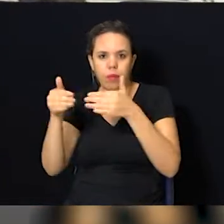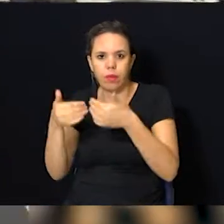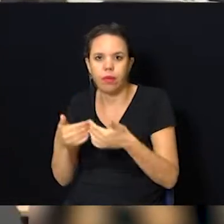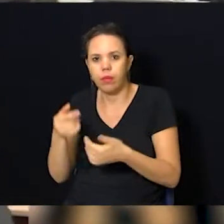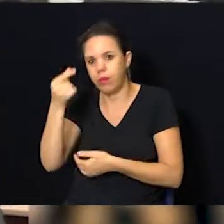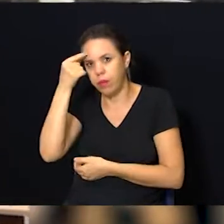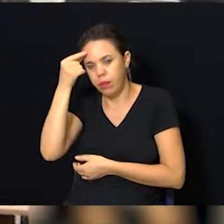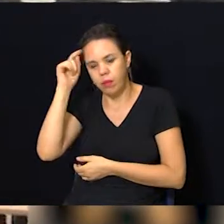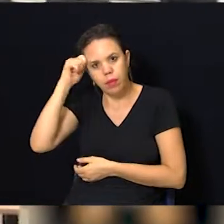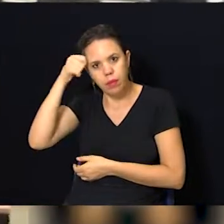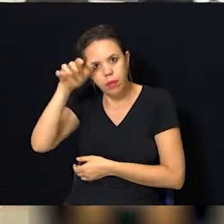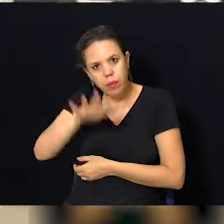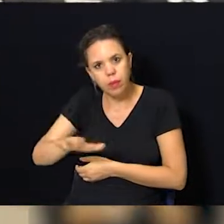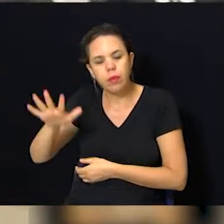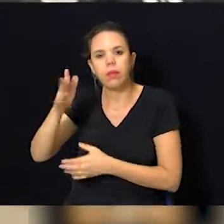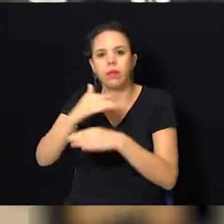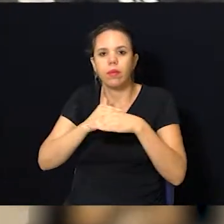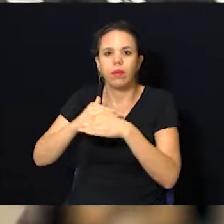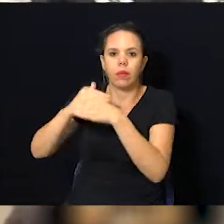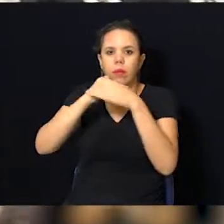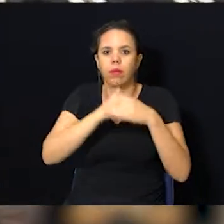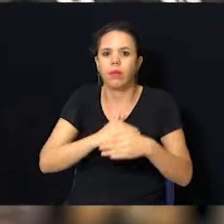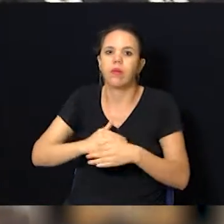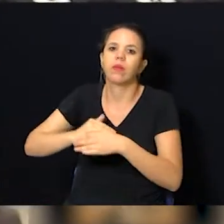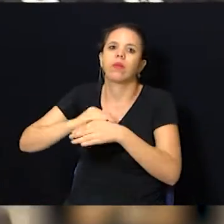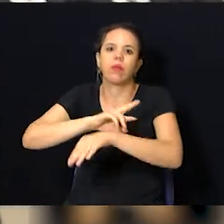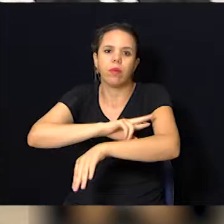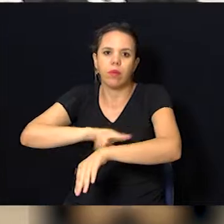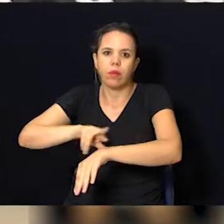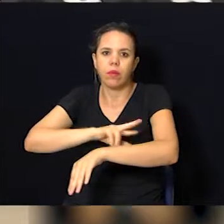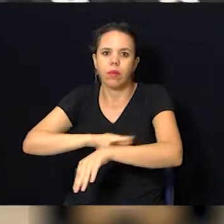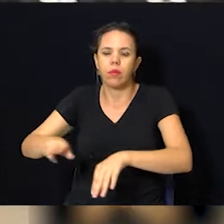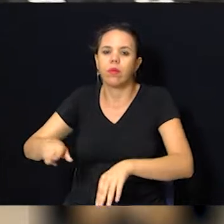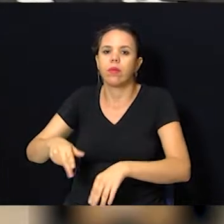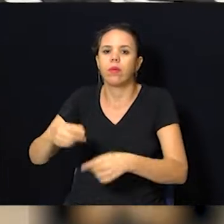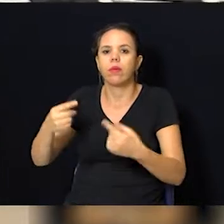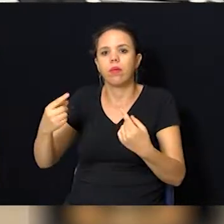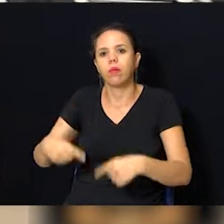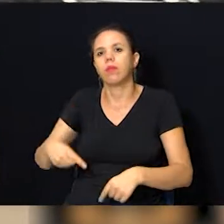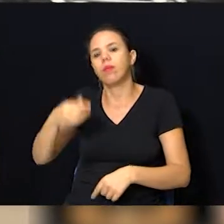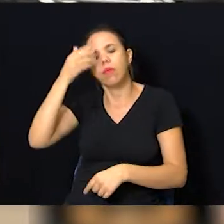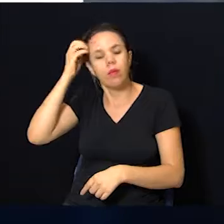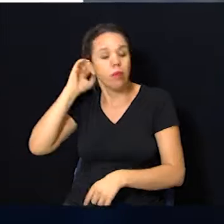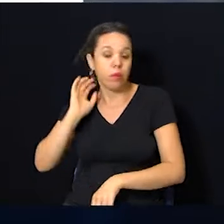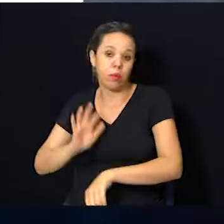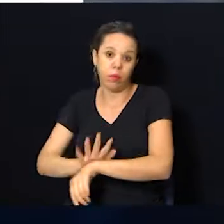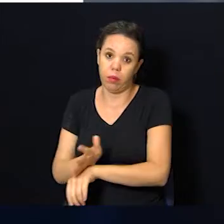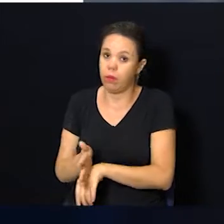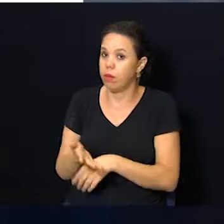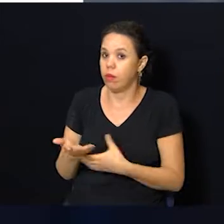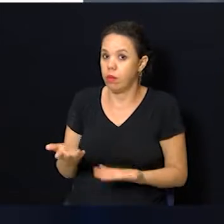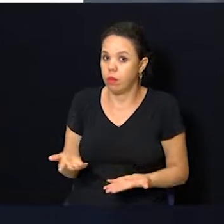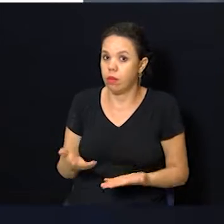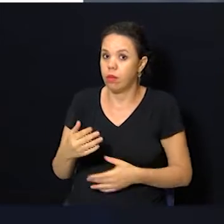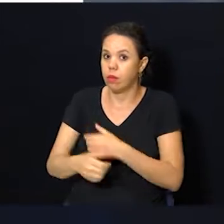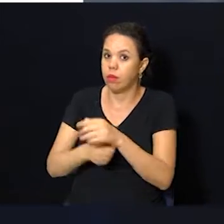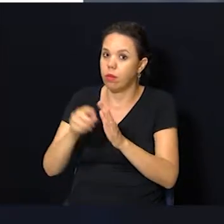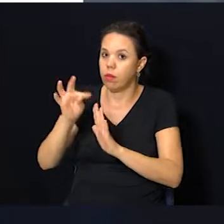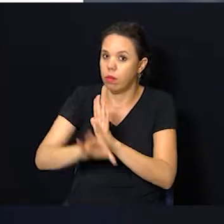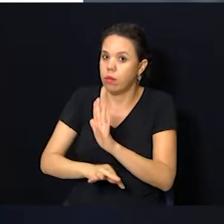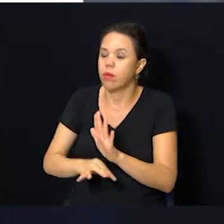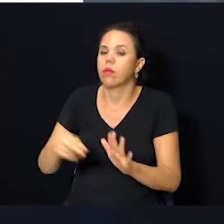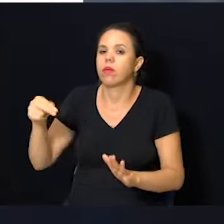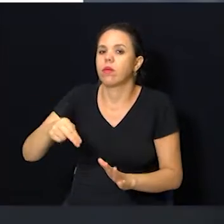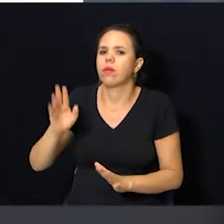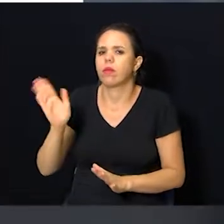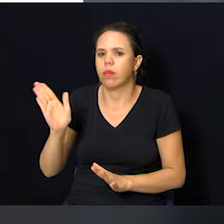voltadas à consciência negra, à igualdade racial e ao combate ao racismo. A partir deste ano, segundo